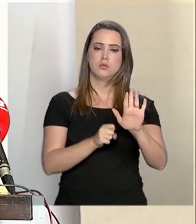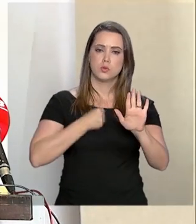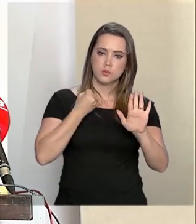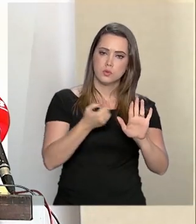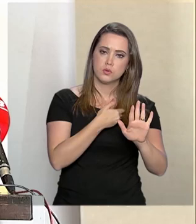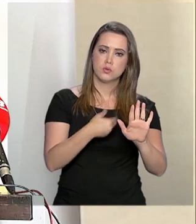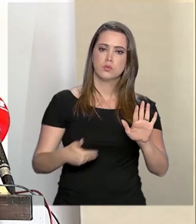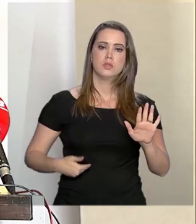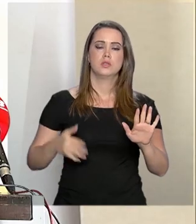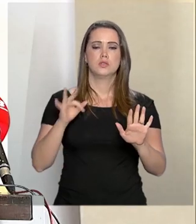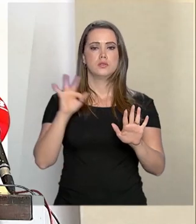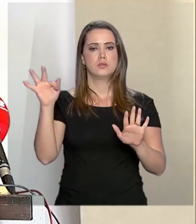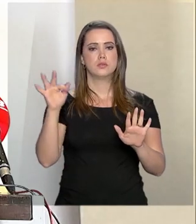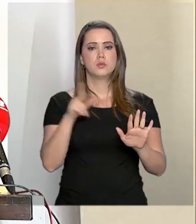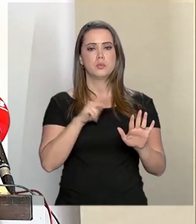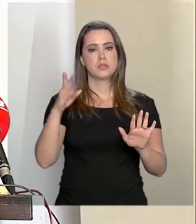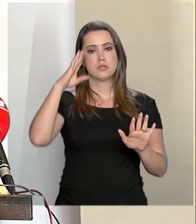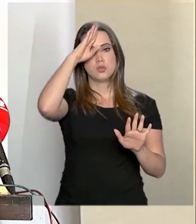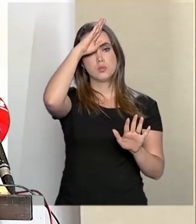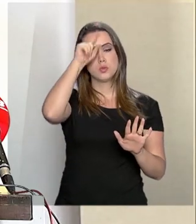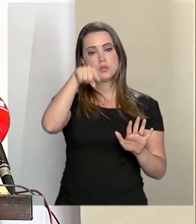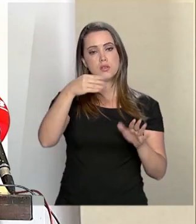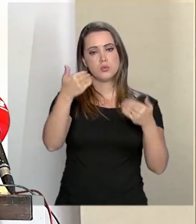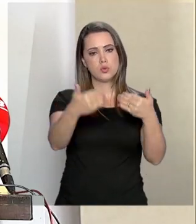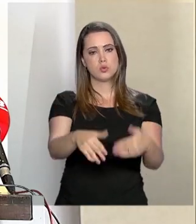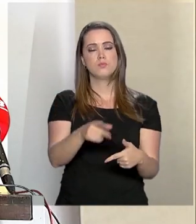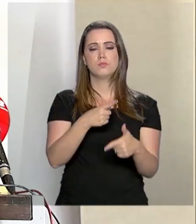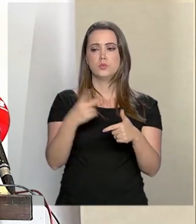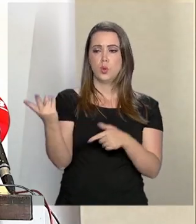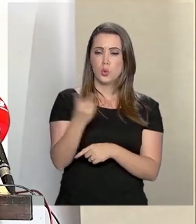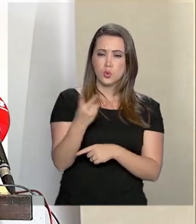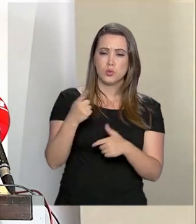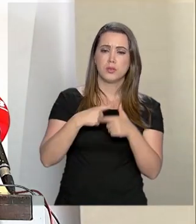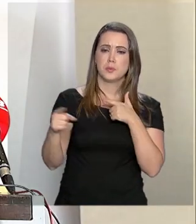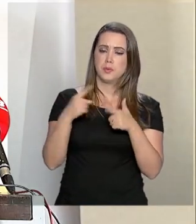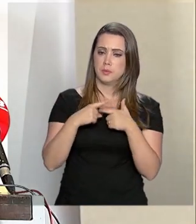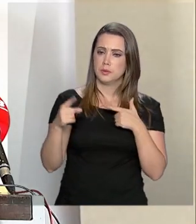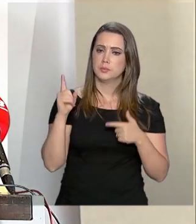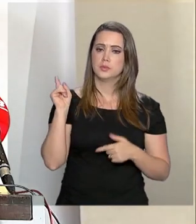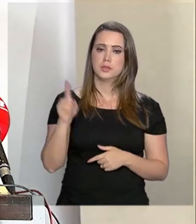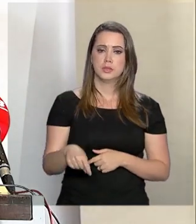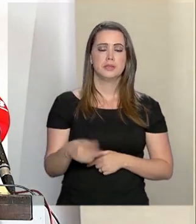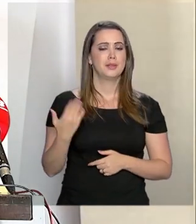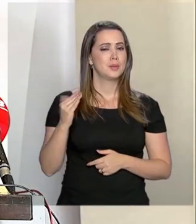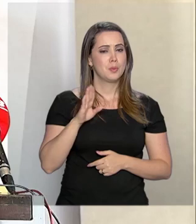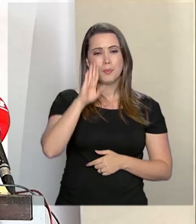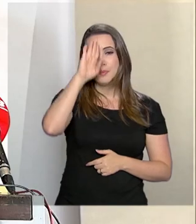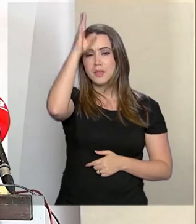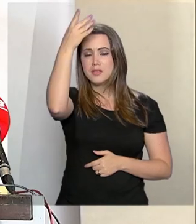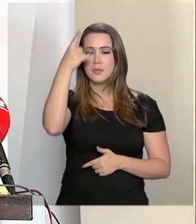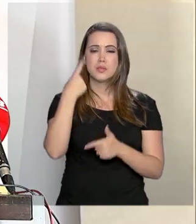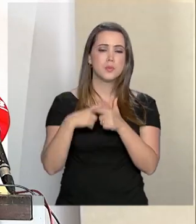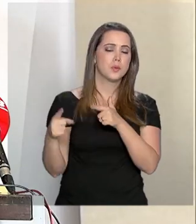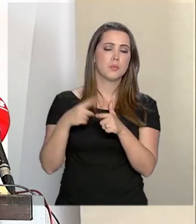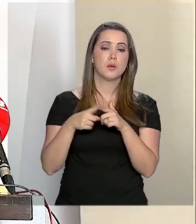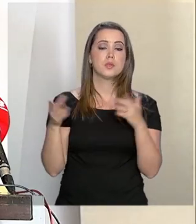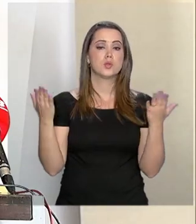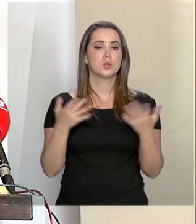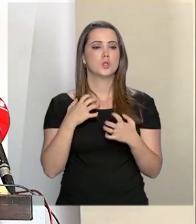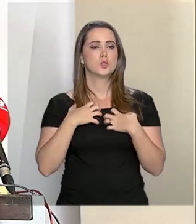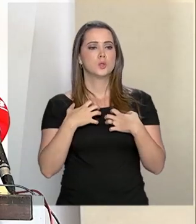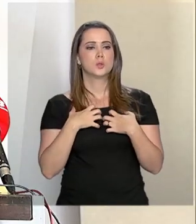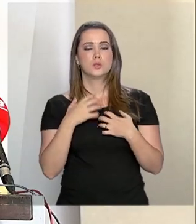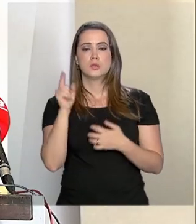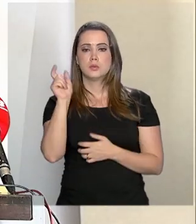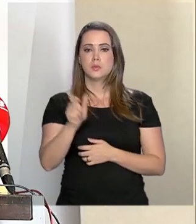governo, do governo do presidente Bolsonaro, em enfrentar essas duas questões que são as duas principais questões hoje que afligem a